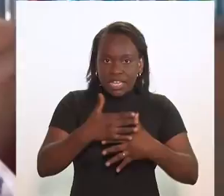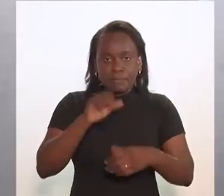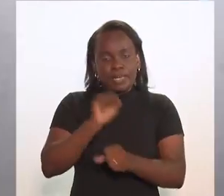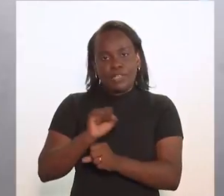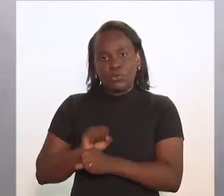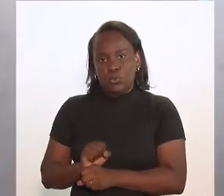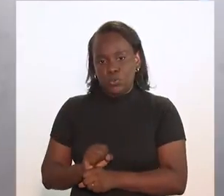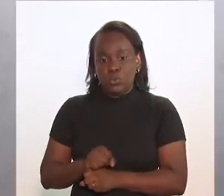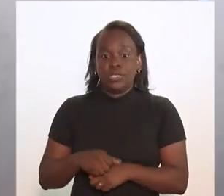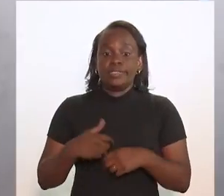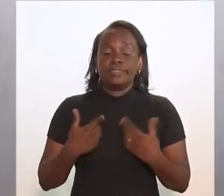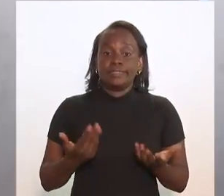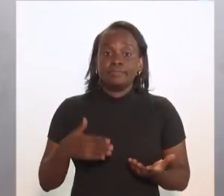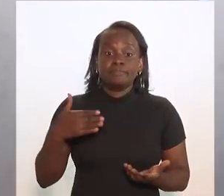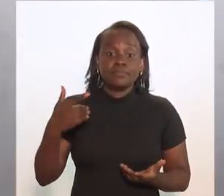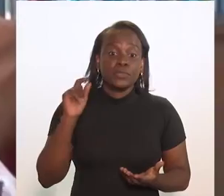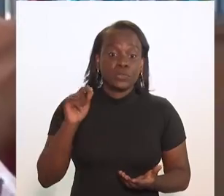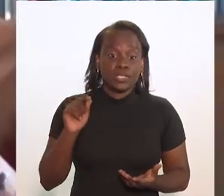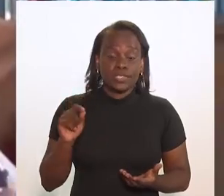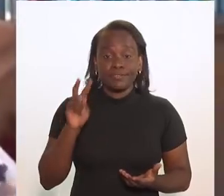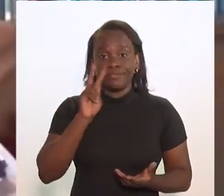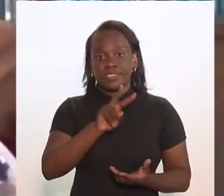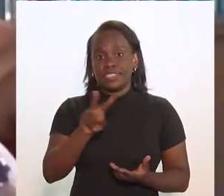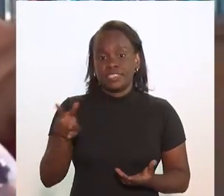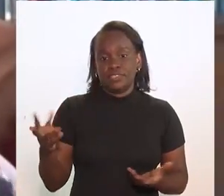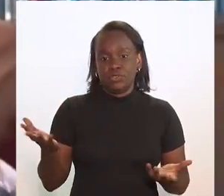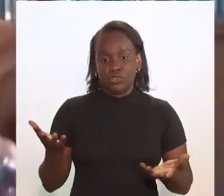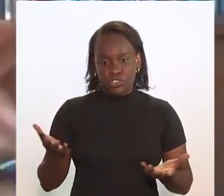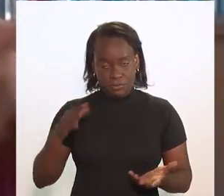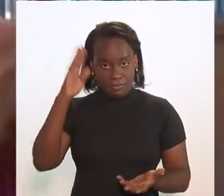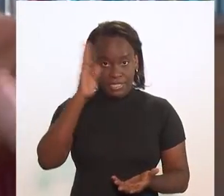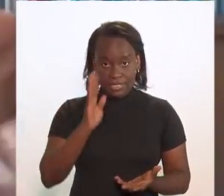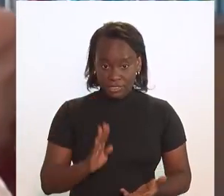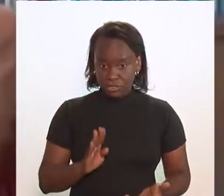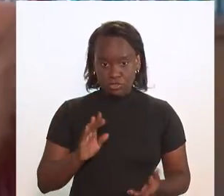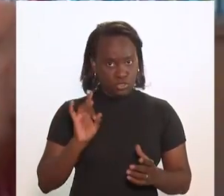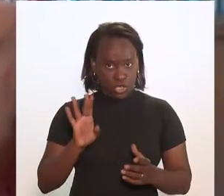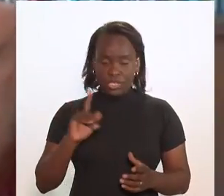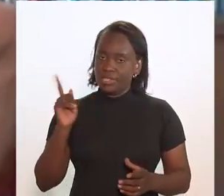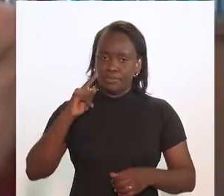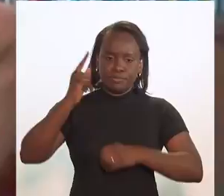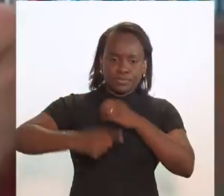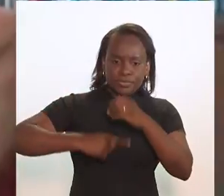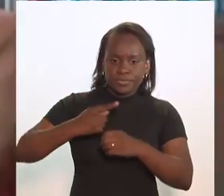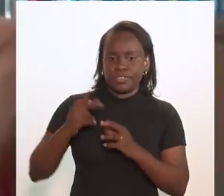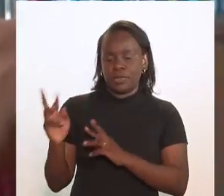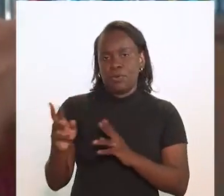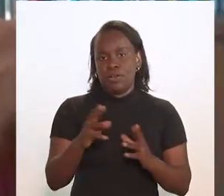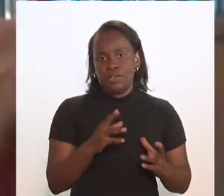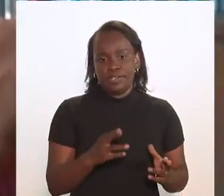E o resultado é o que a gente vê, não só no Brasil, mas no mundo inteiro. O aumento da